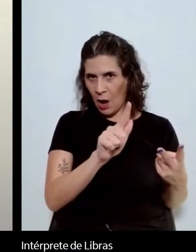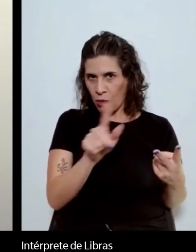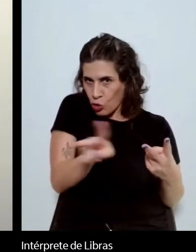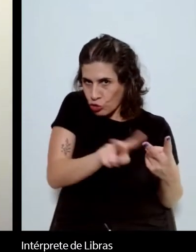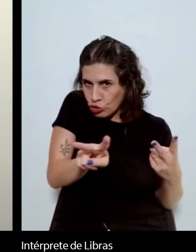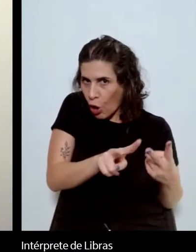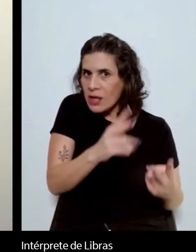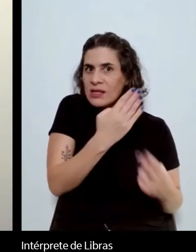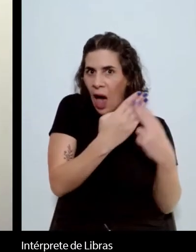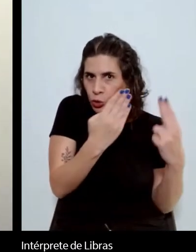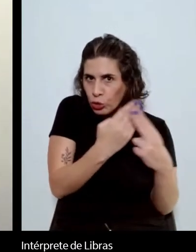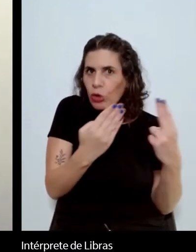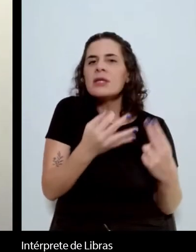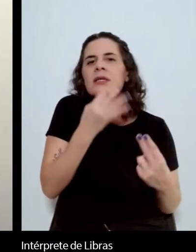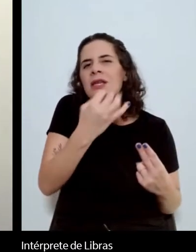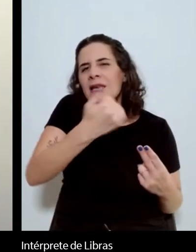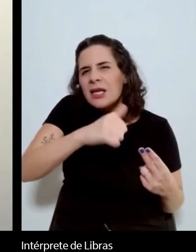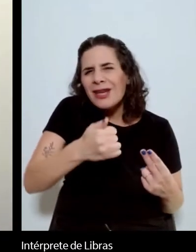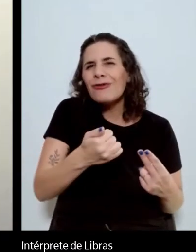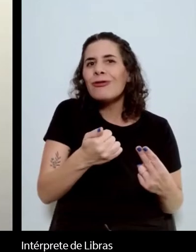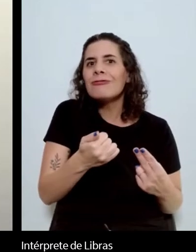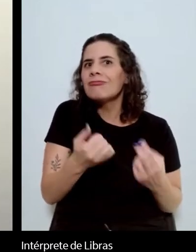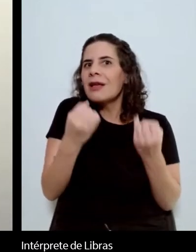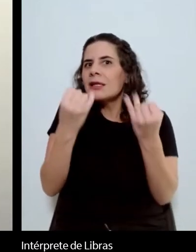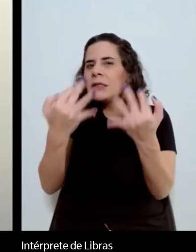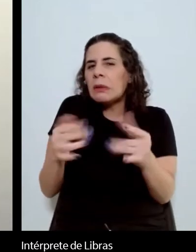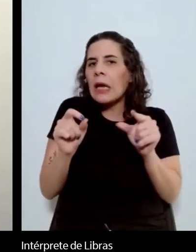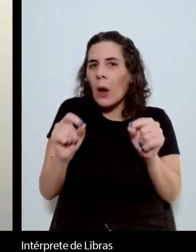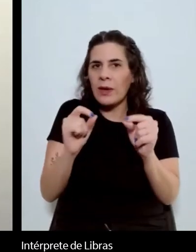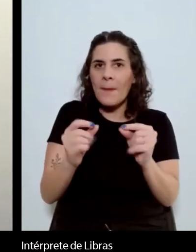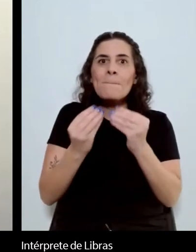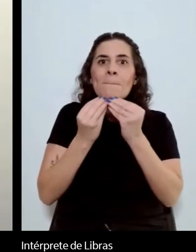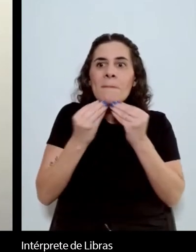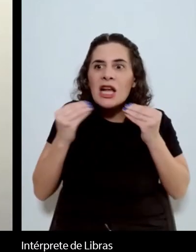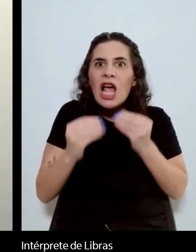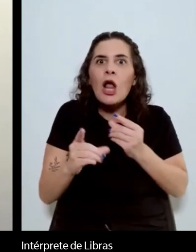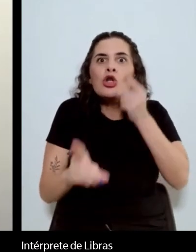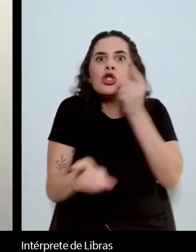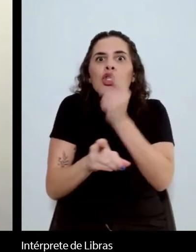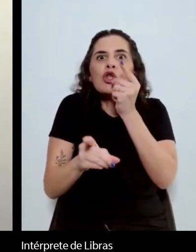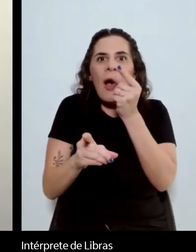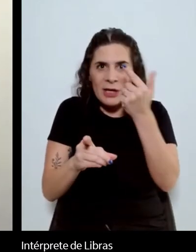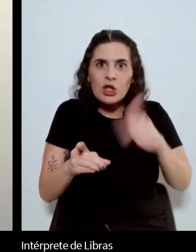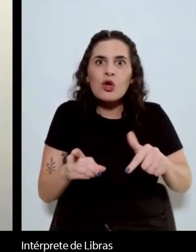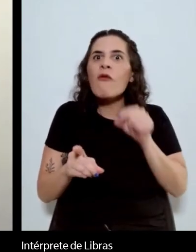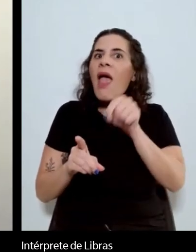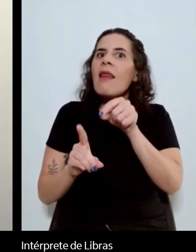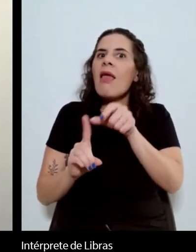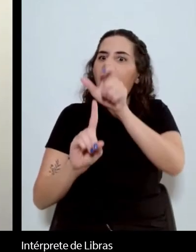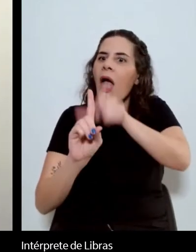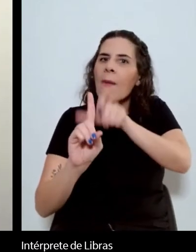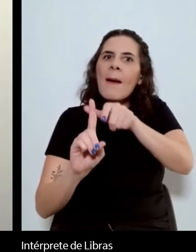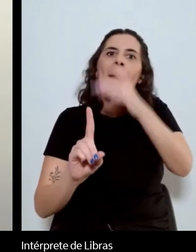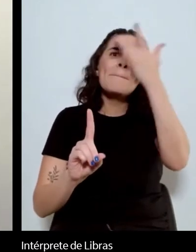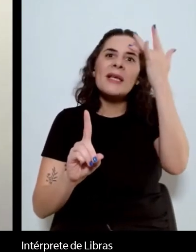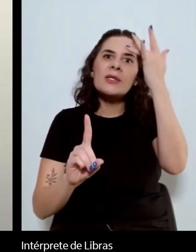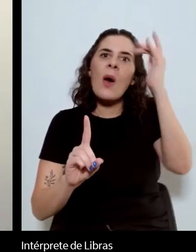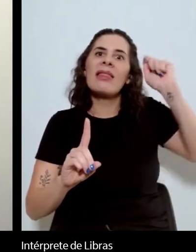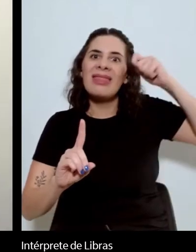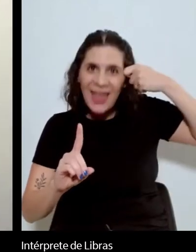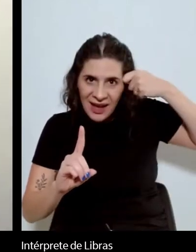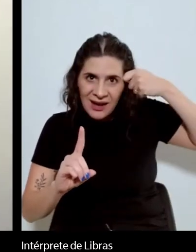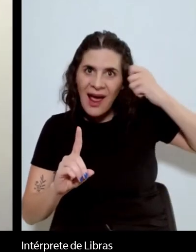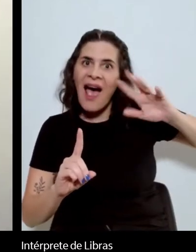ou a redescoberta de Machado como autor afrodescendente talvez seja o que impulsione